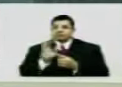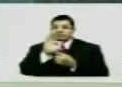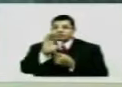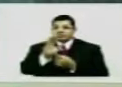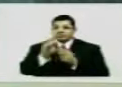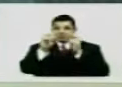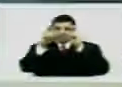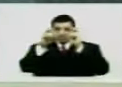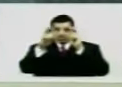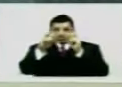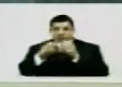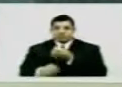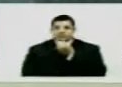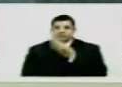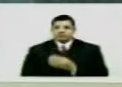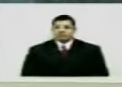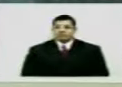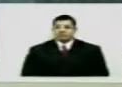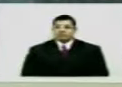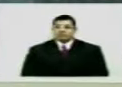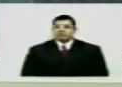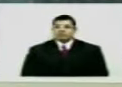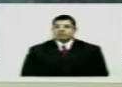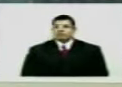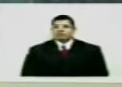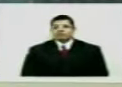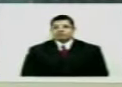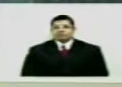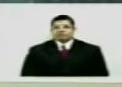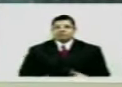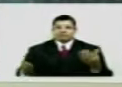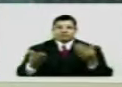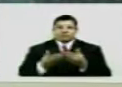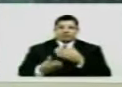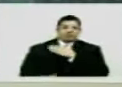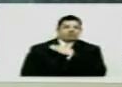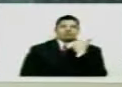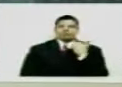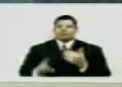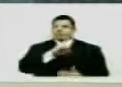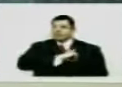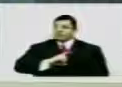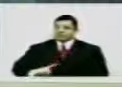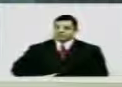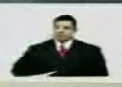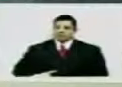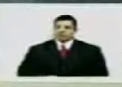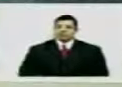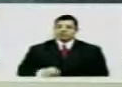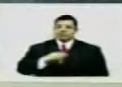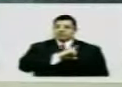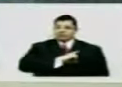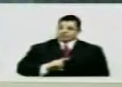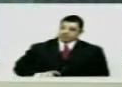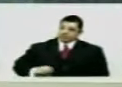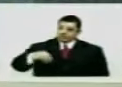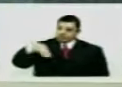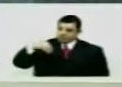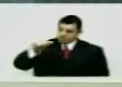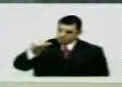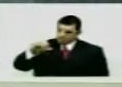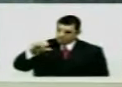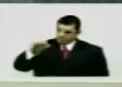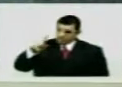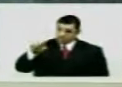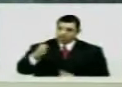abordar esse assassino Agora esse assassinato Deputado Luz Castro Deputado Maciel Que é presidente da Comissão de